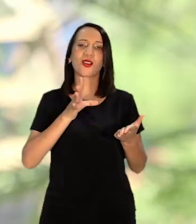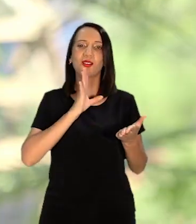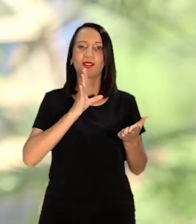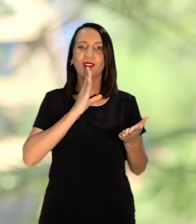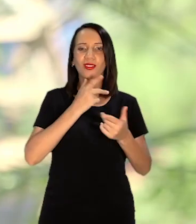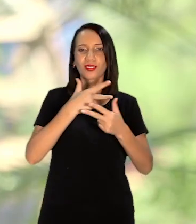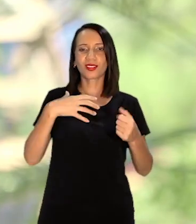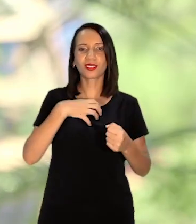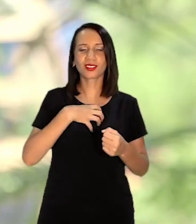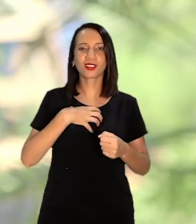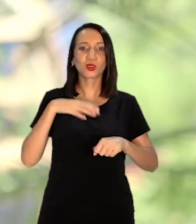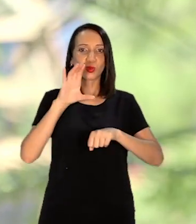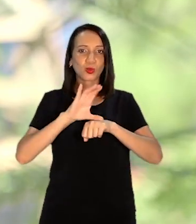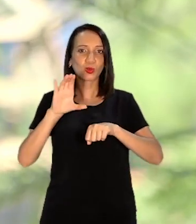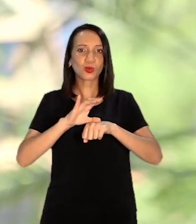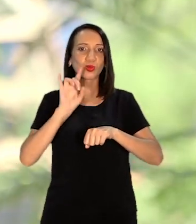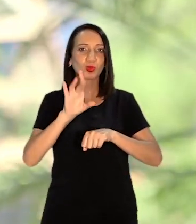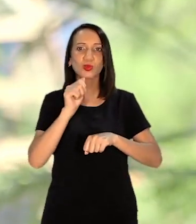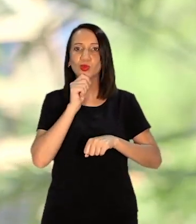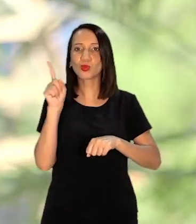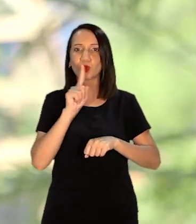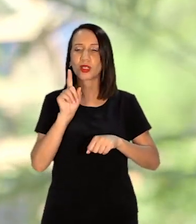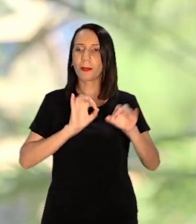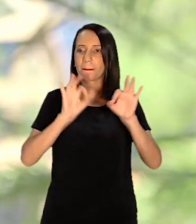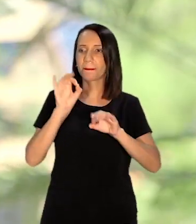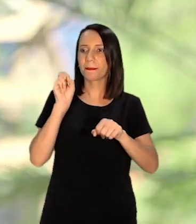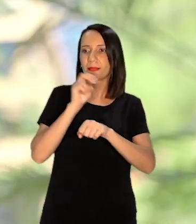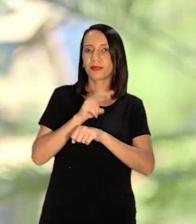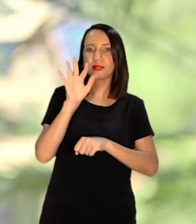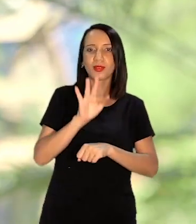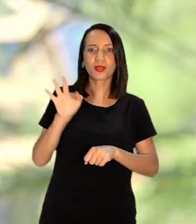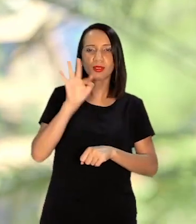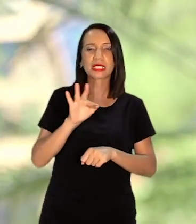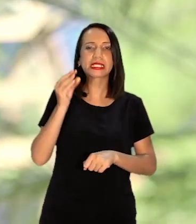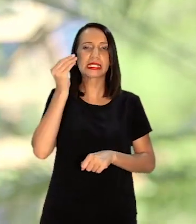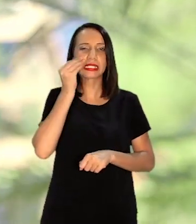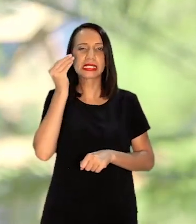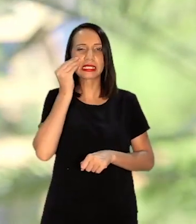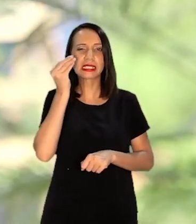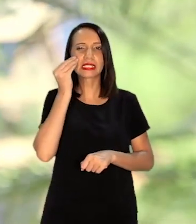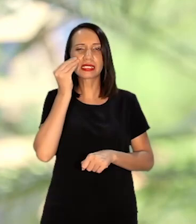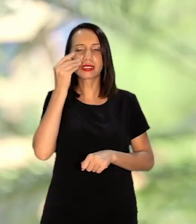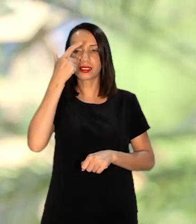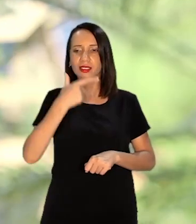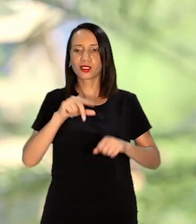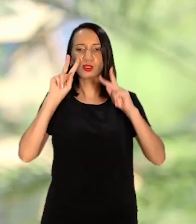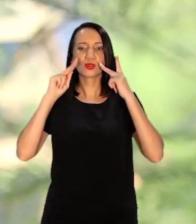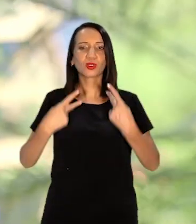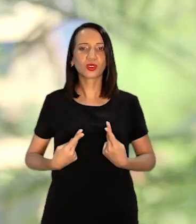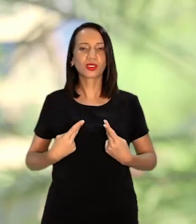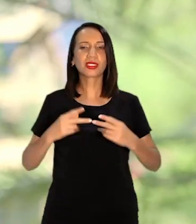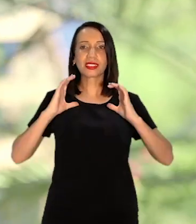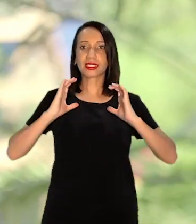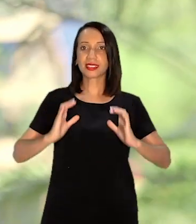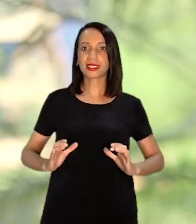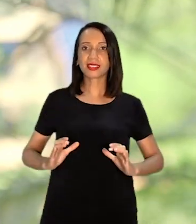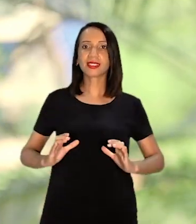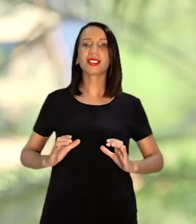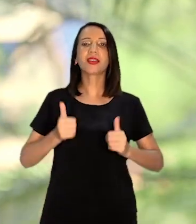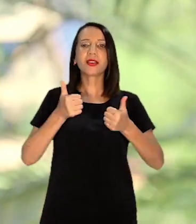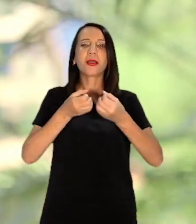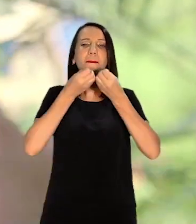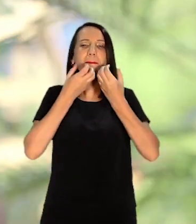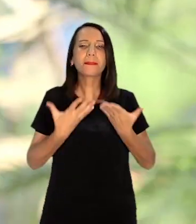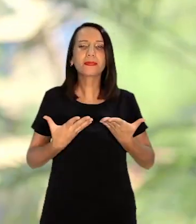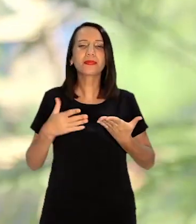Mateus Ele não só te prepara Para tentar entrar na universidade Mas também Para tentar ser Um ser humano Um cidadão Bom